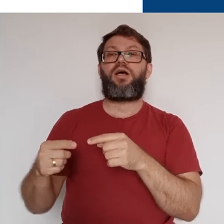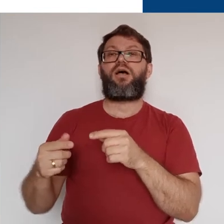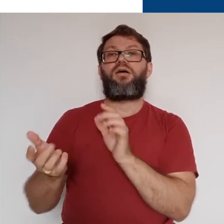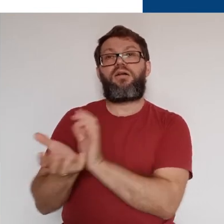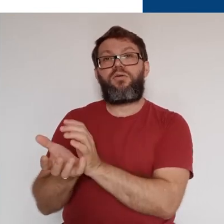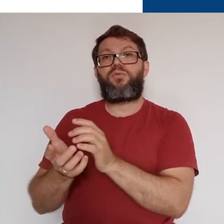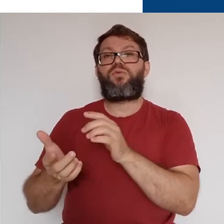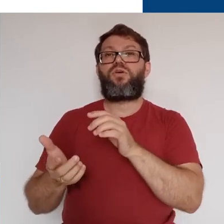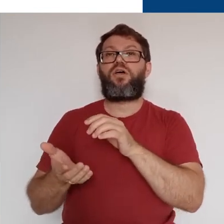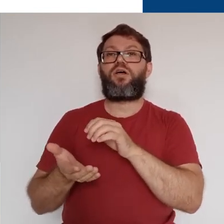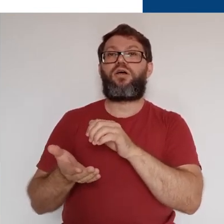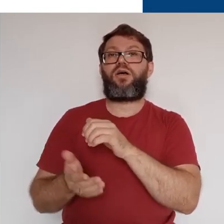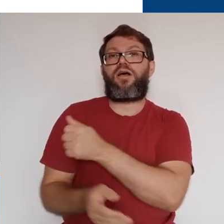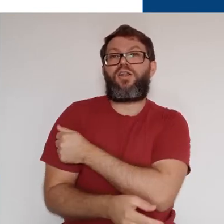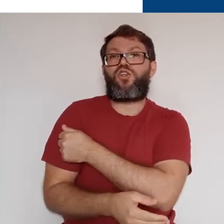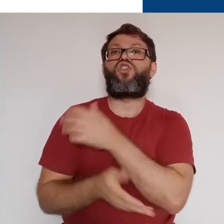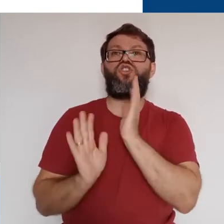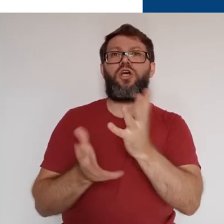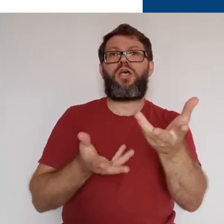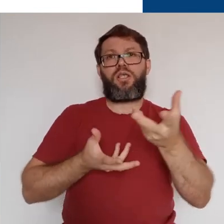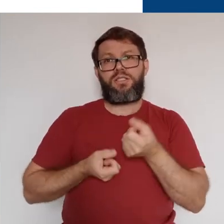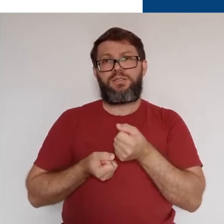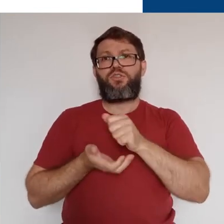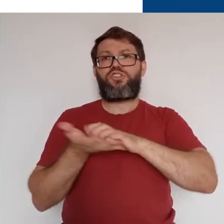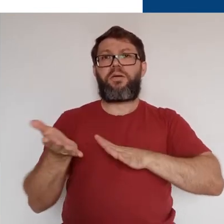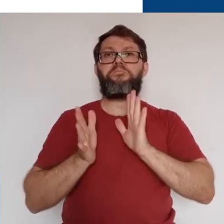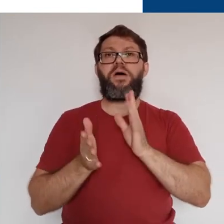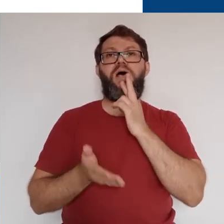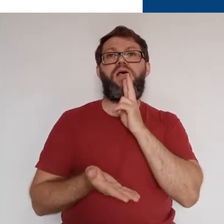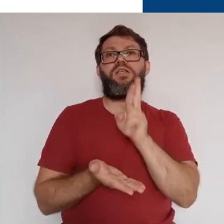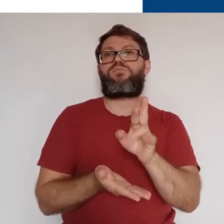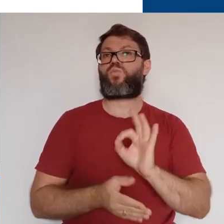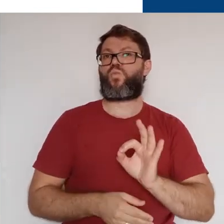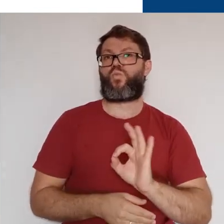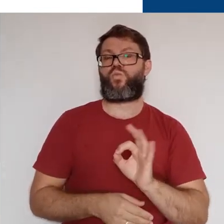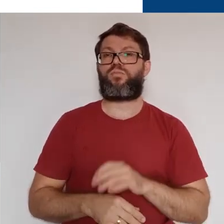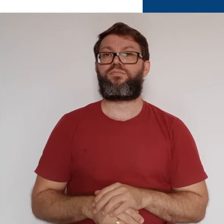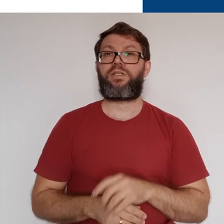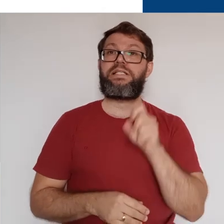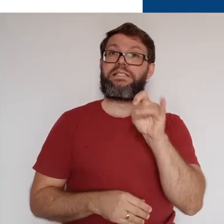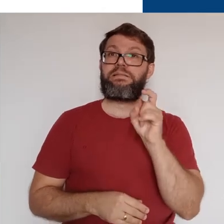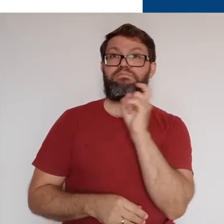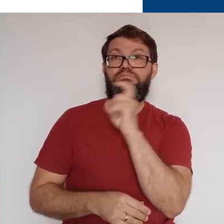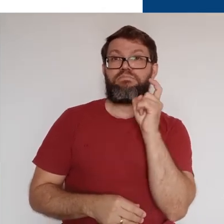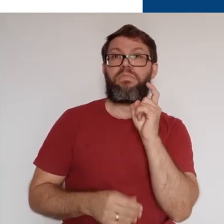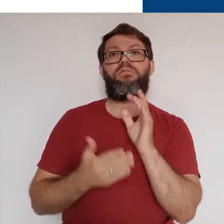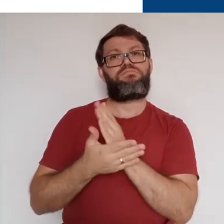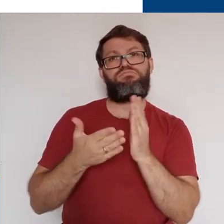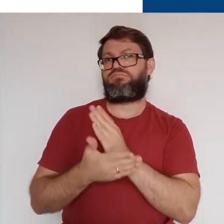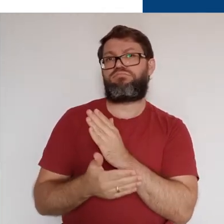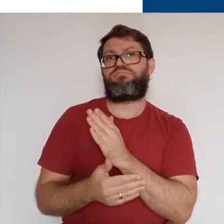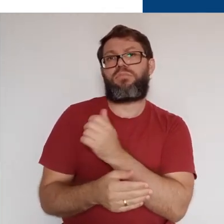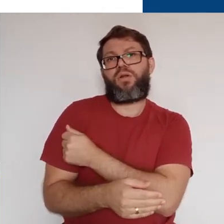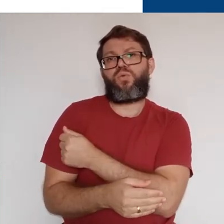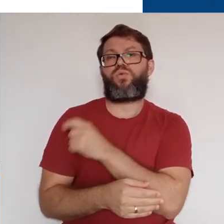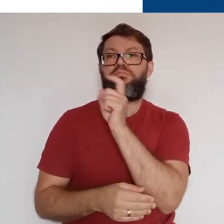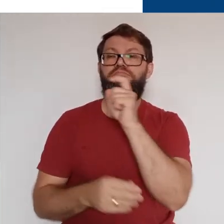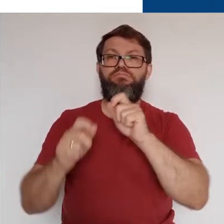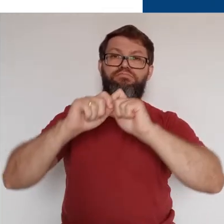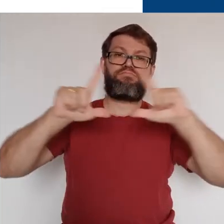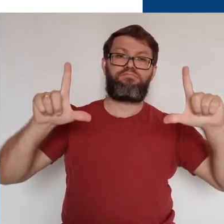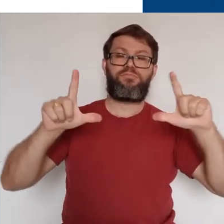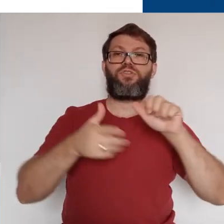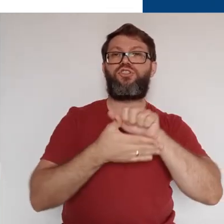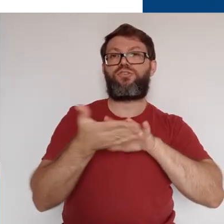aqueles que tiveram a atividade atribuída, mas ainda estão com o envio pendente. Se clicarmos no nome de algum aluno,